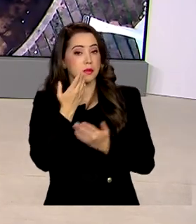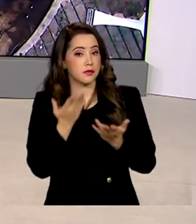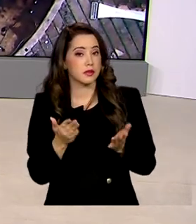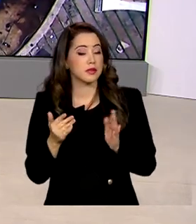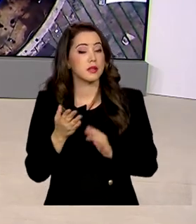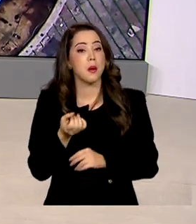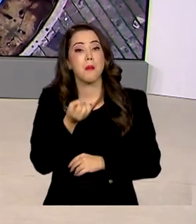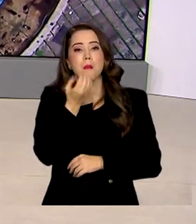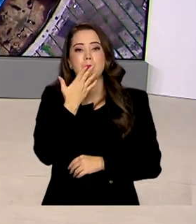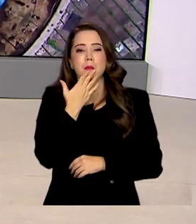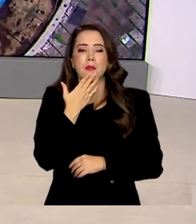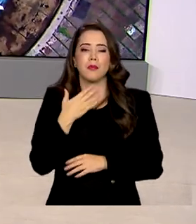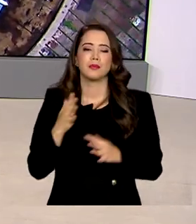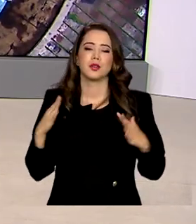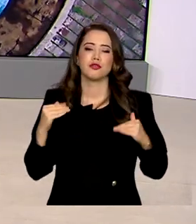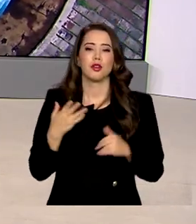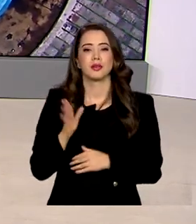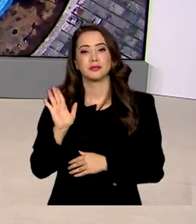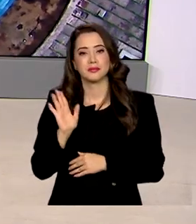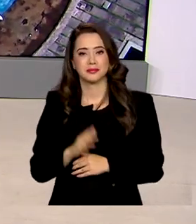você e aproveite o feriado. Tchau!